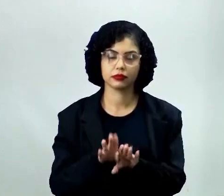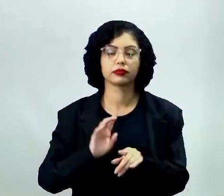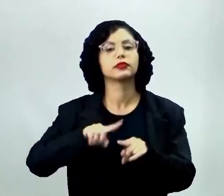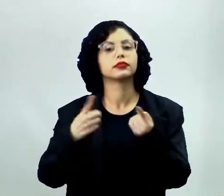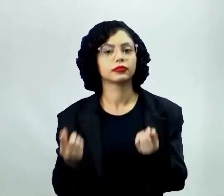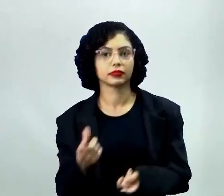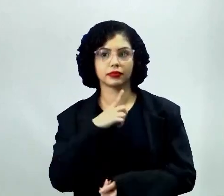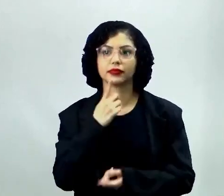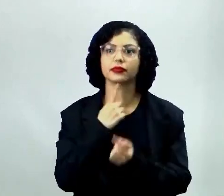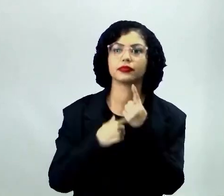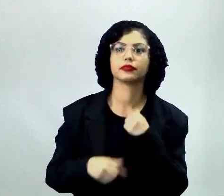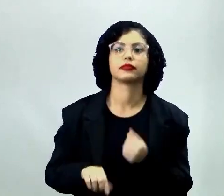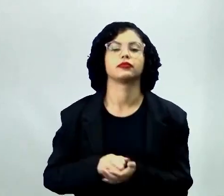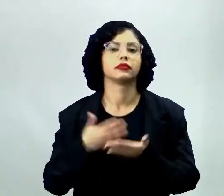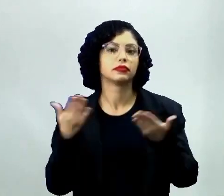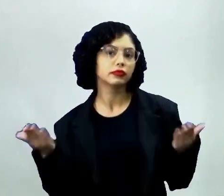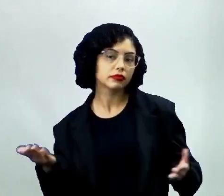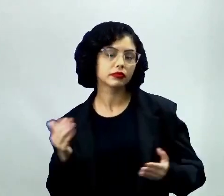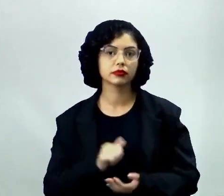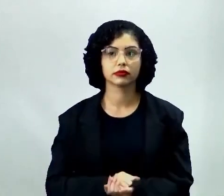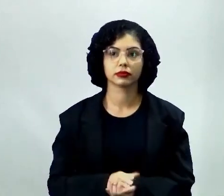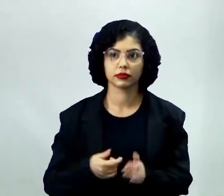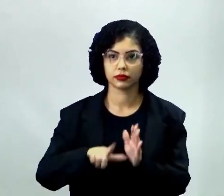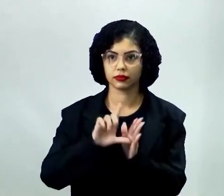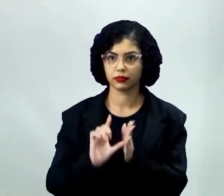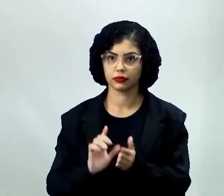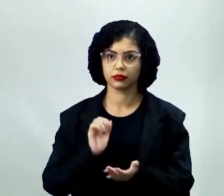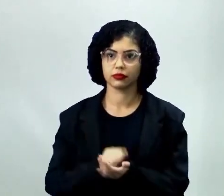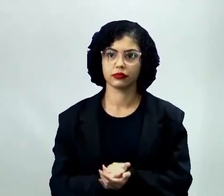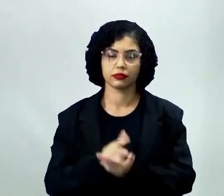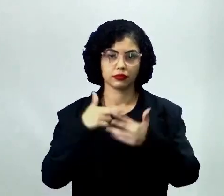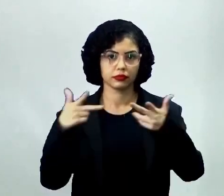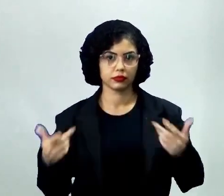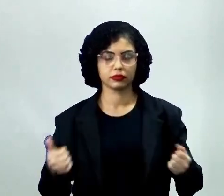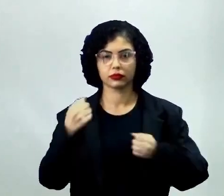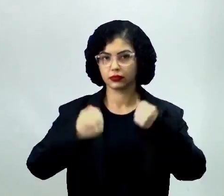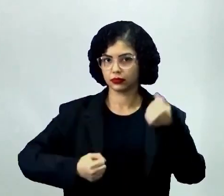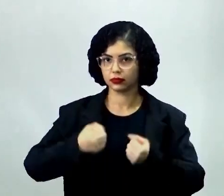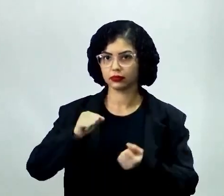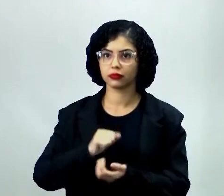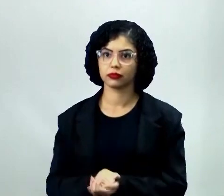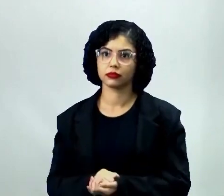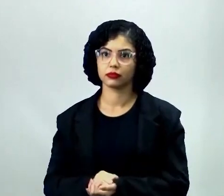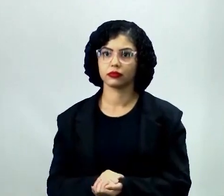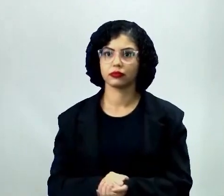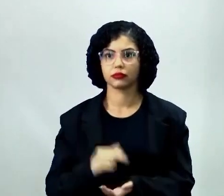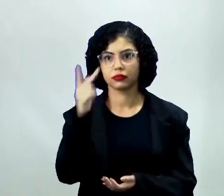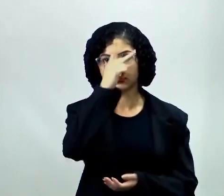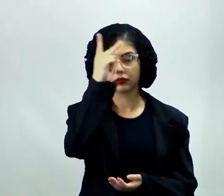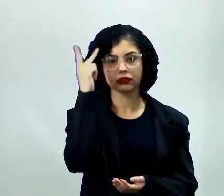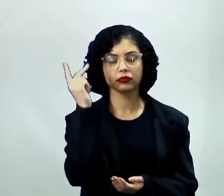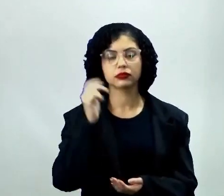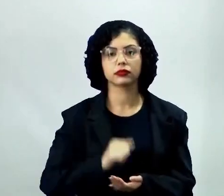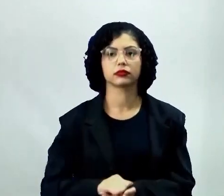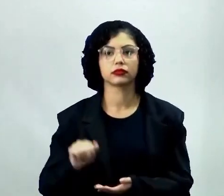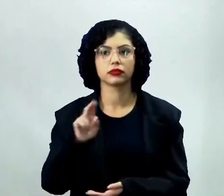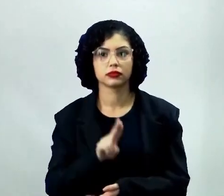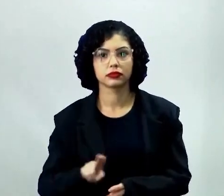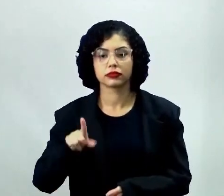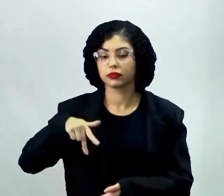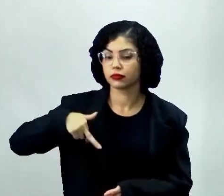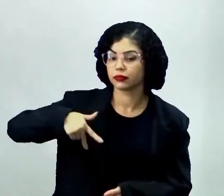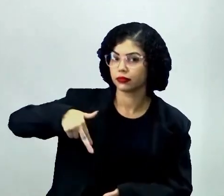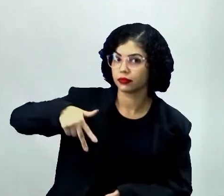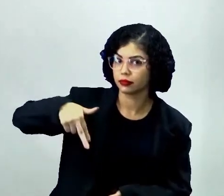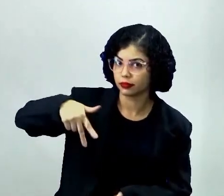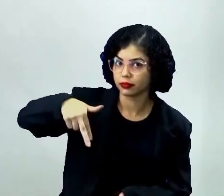no balão, mas eu tenho vontade. Então, antes desses meios de transporte, as pessoas, né, tinham que